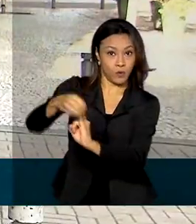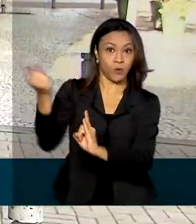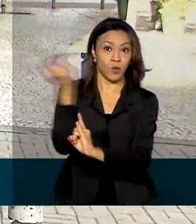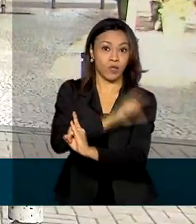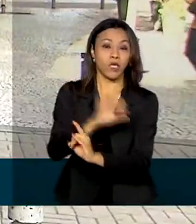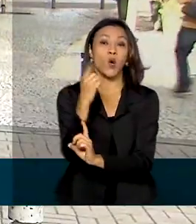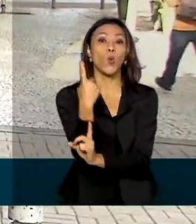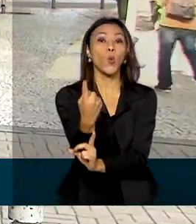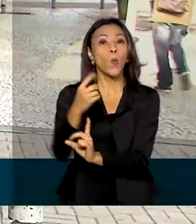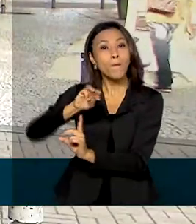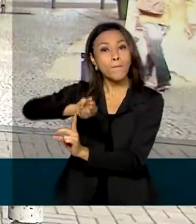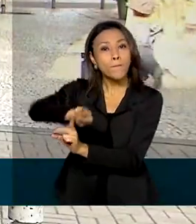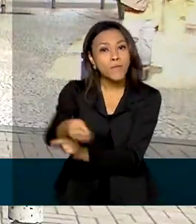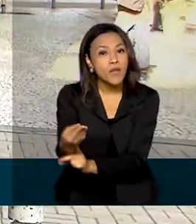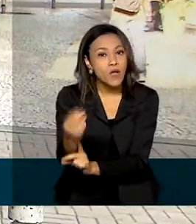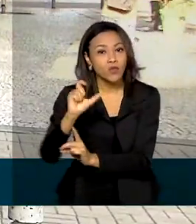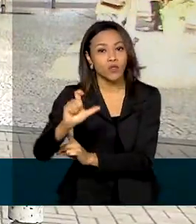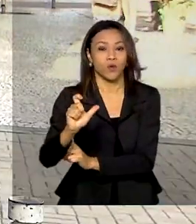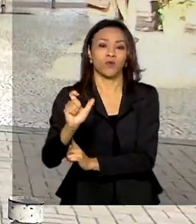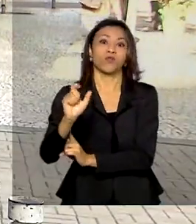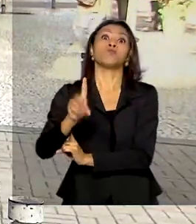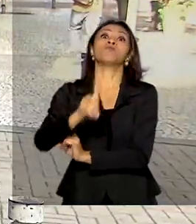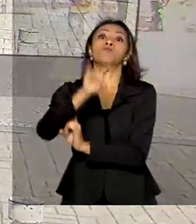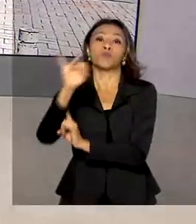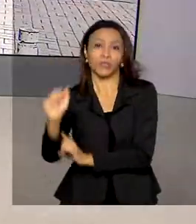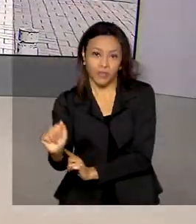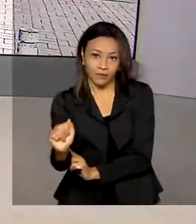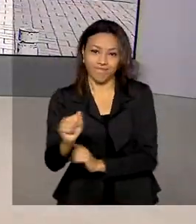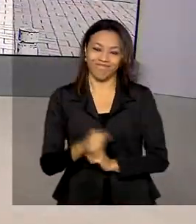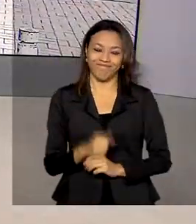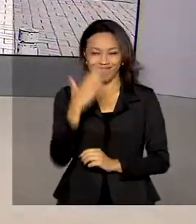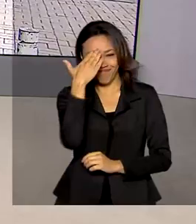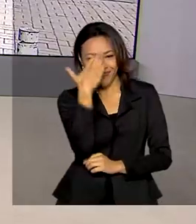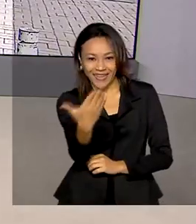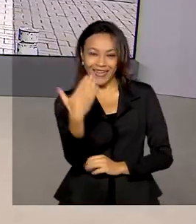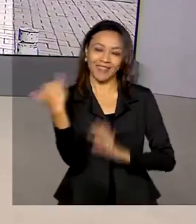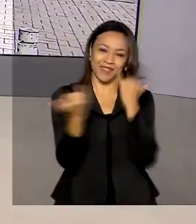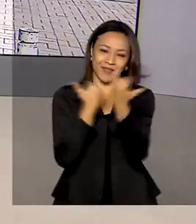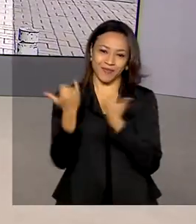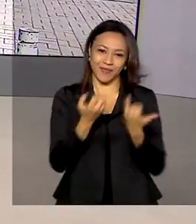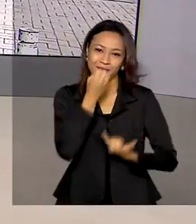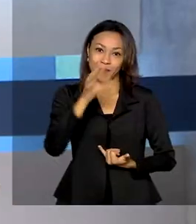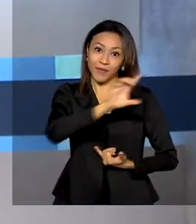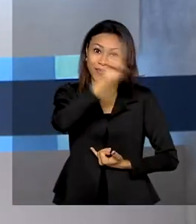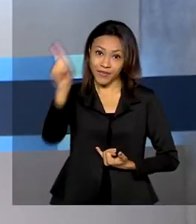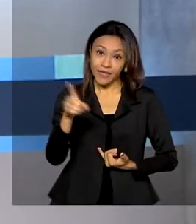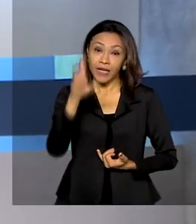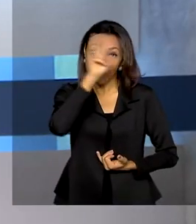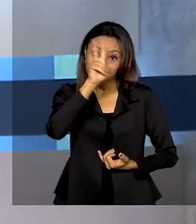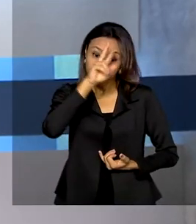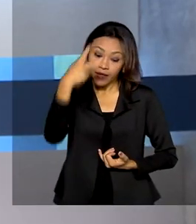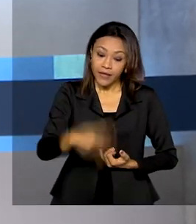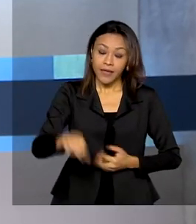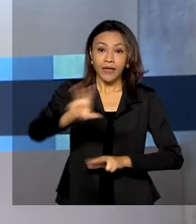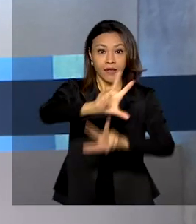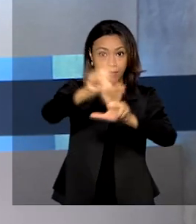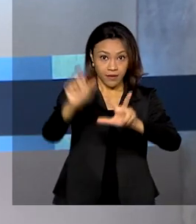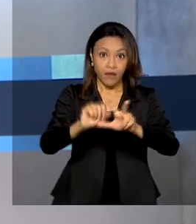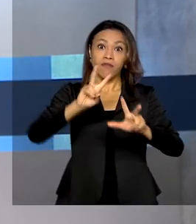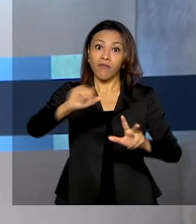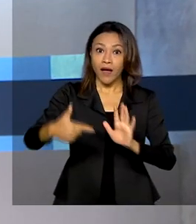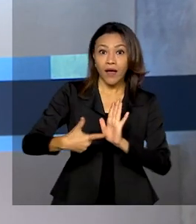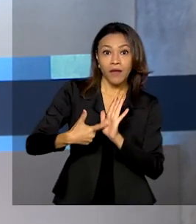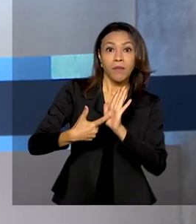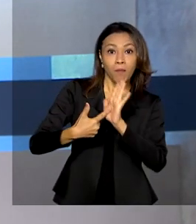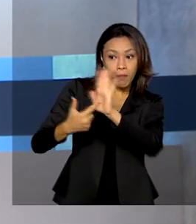milhão de doses por dia. É com você, Daniele. Obrigada, Tiago, pelas suas informações. Bom dia. Lembrando que a TV Brasil vai fazer a transmissão dessa